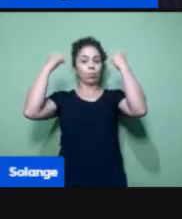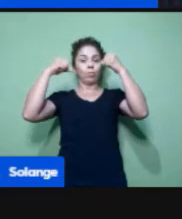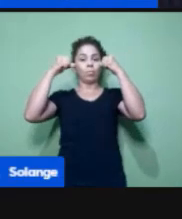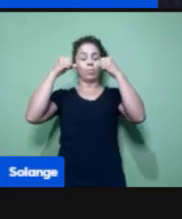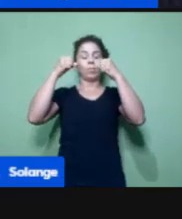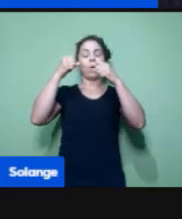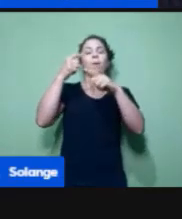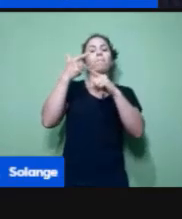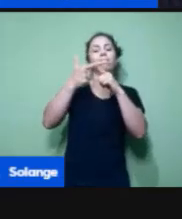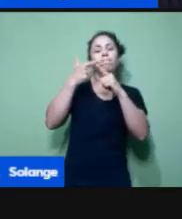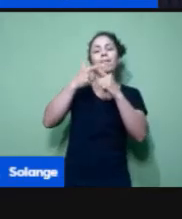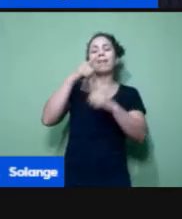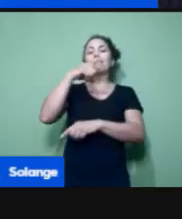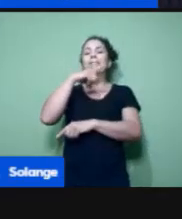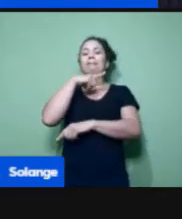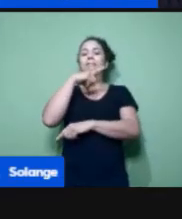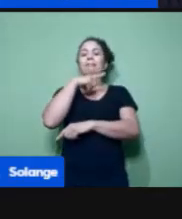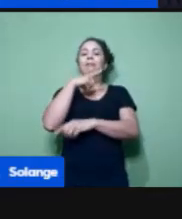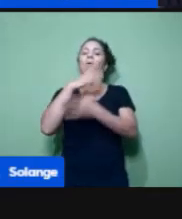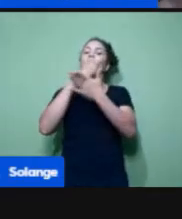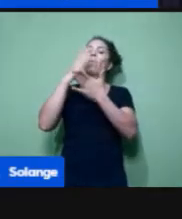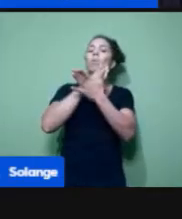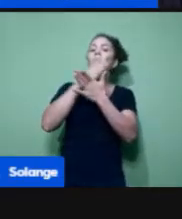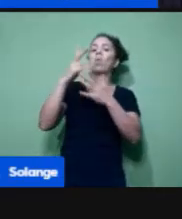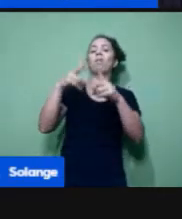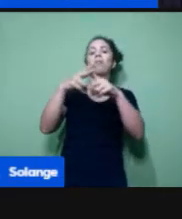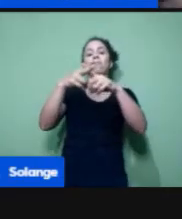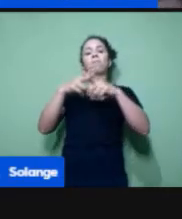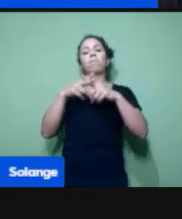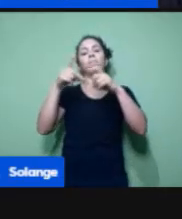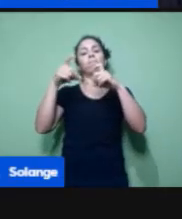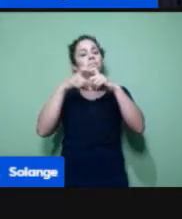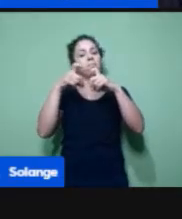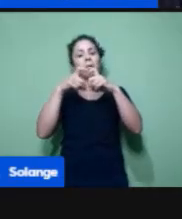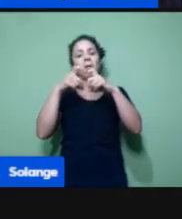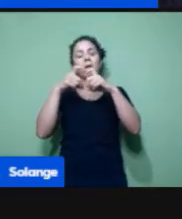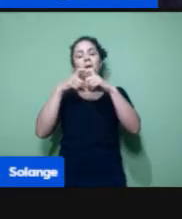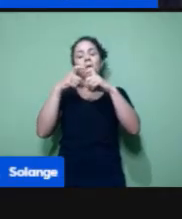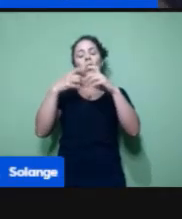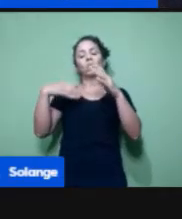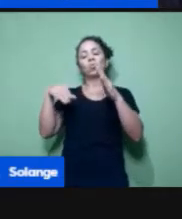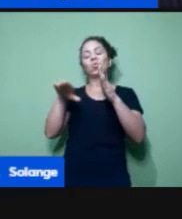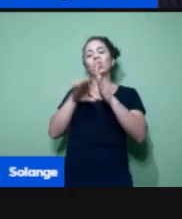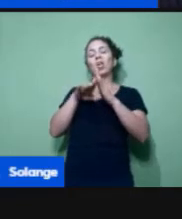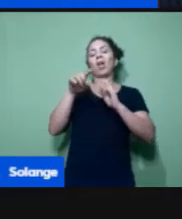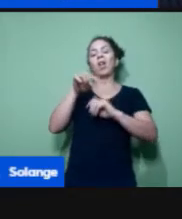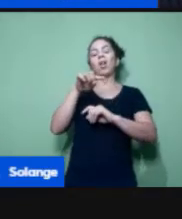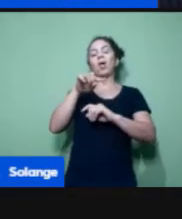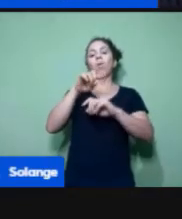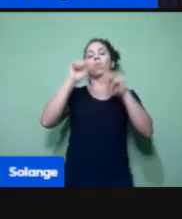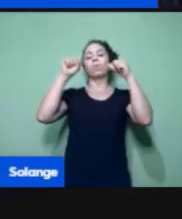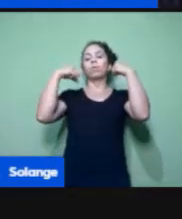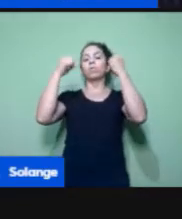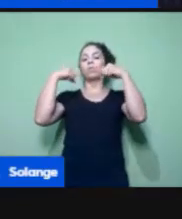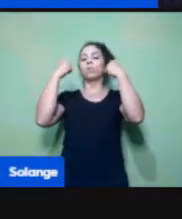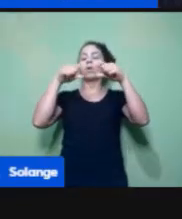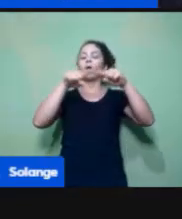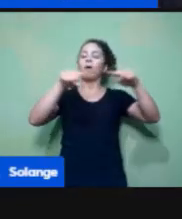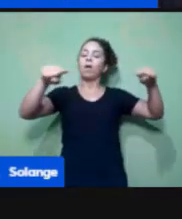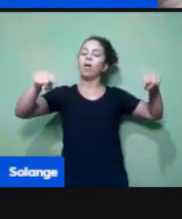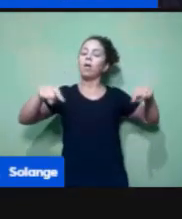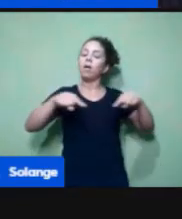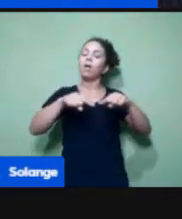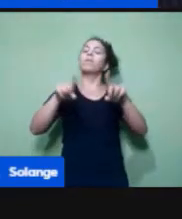o professor de educação física, chega ao professor de sala de aula, às vezes, o professor de sala de aula que fala ao professor de educação física, olha, esse